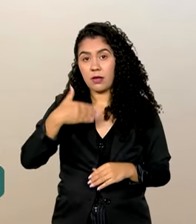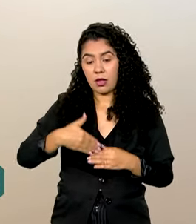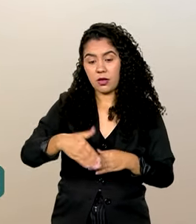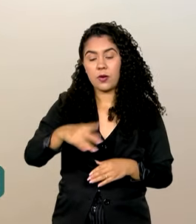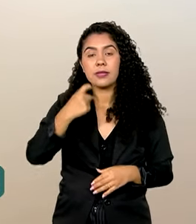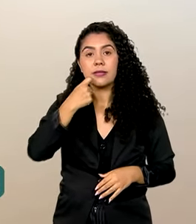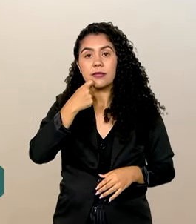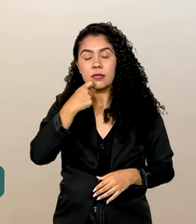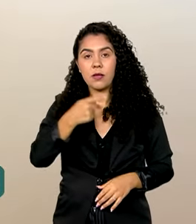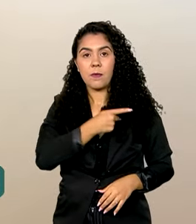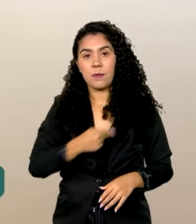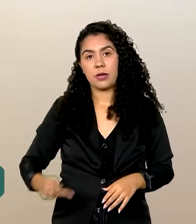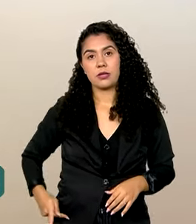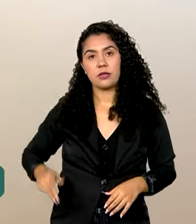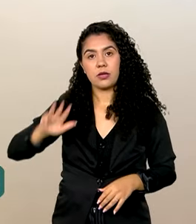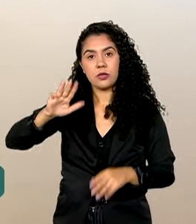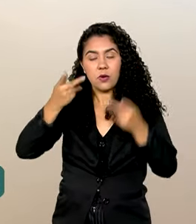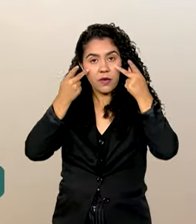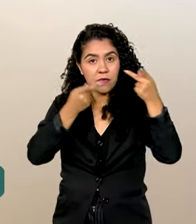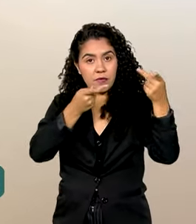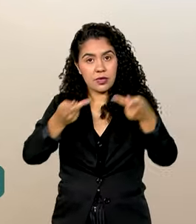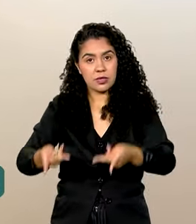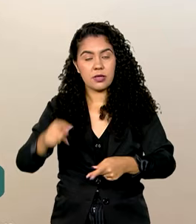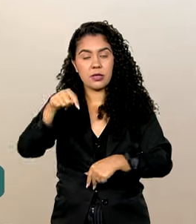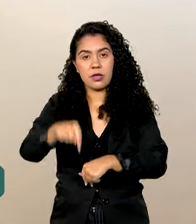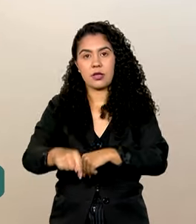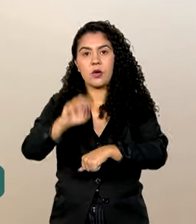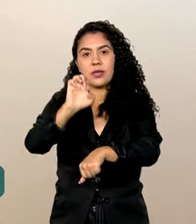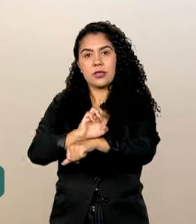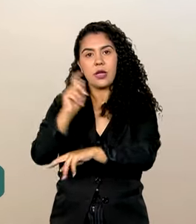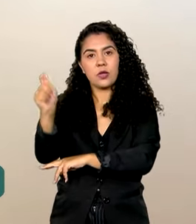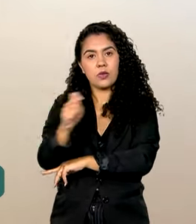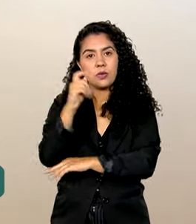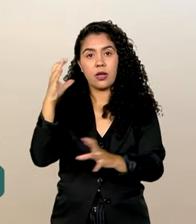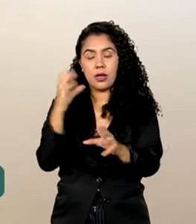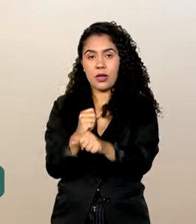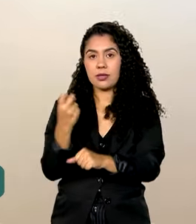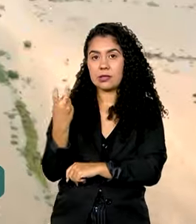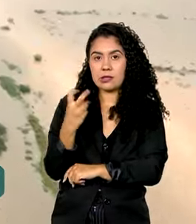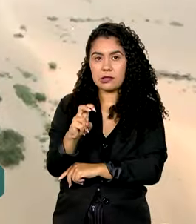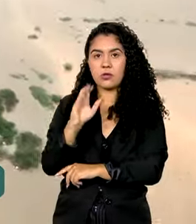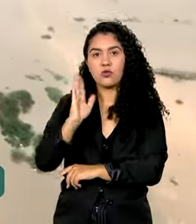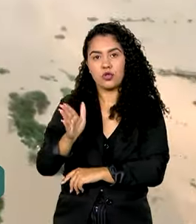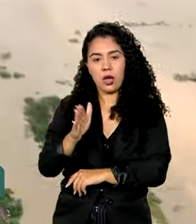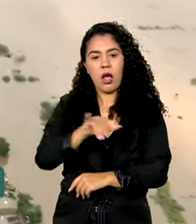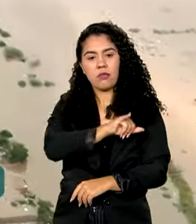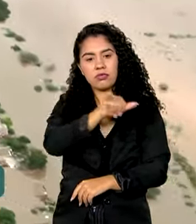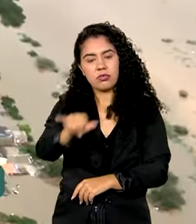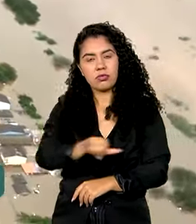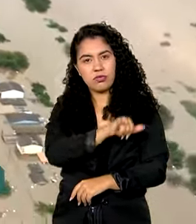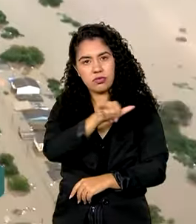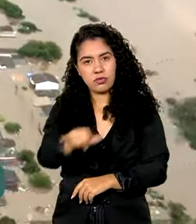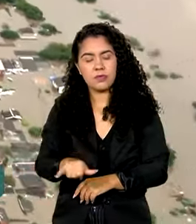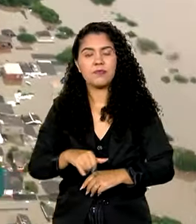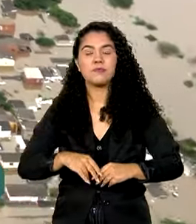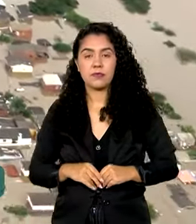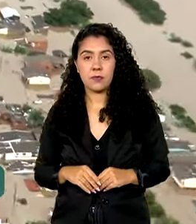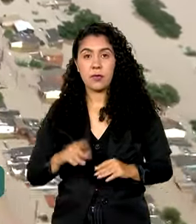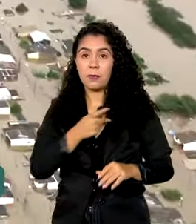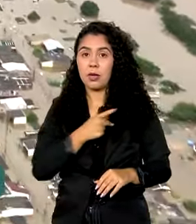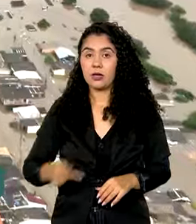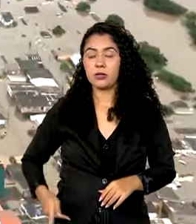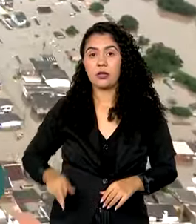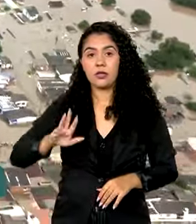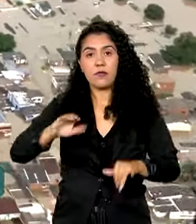o presidente Lula visita o Rio Grande do Sul pela quinta vez desde a tragédia climática que atingiu o Estado. Lula vai